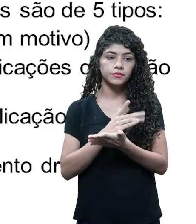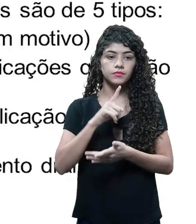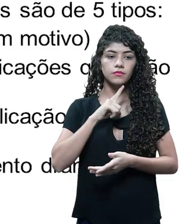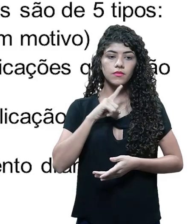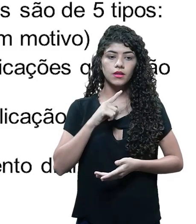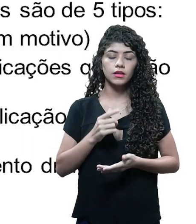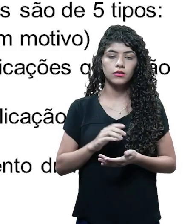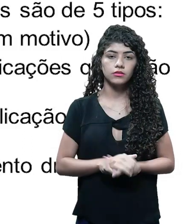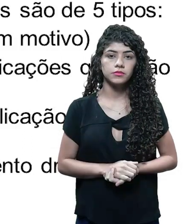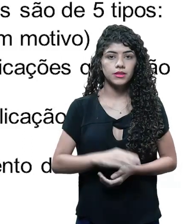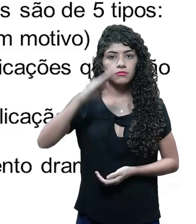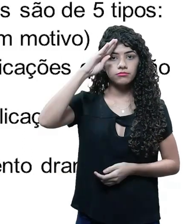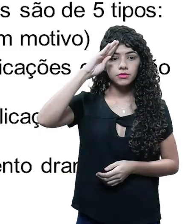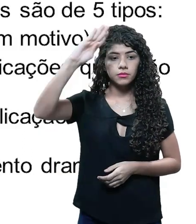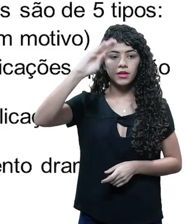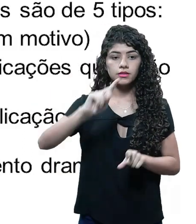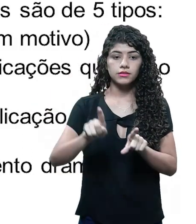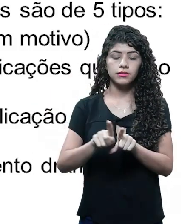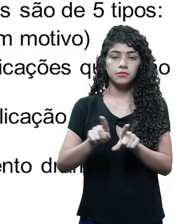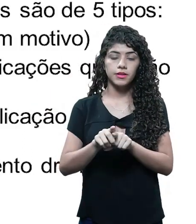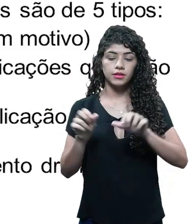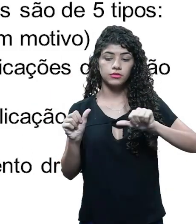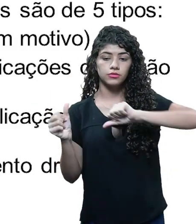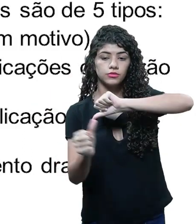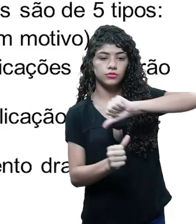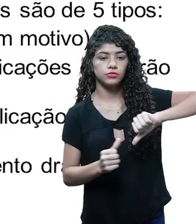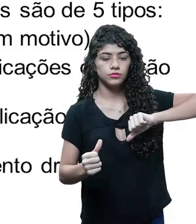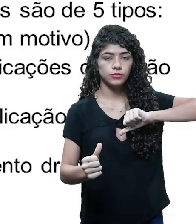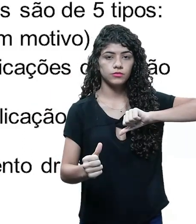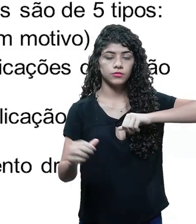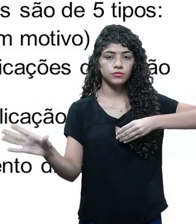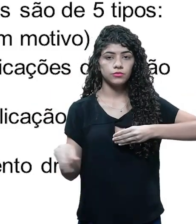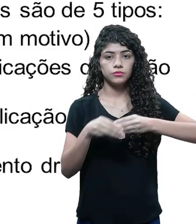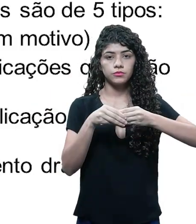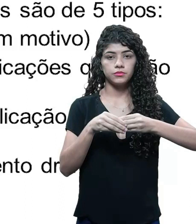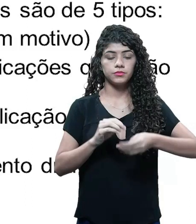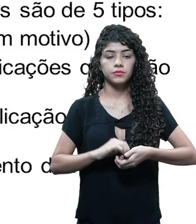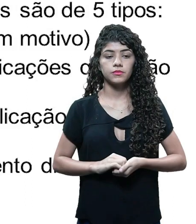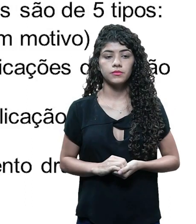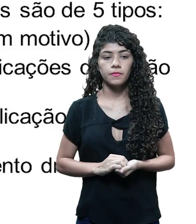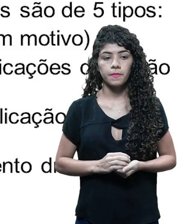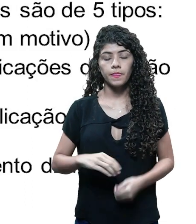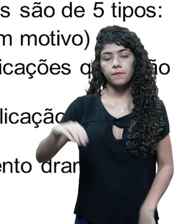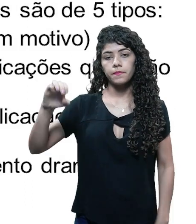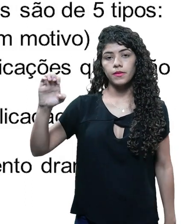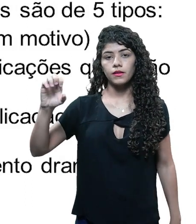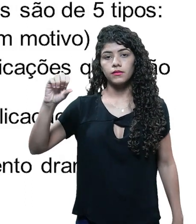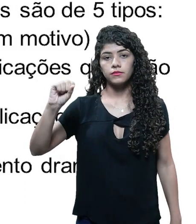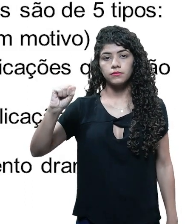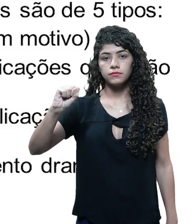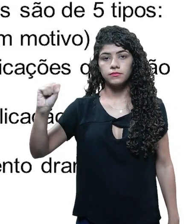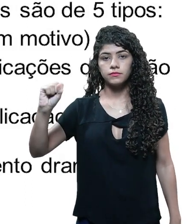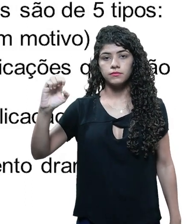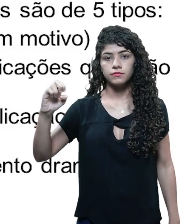Existem as cenas essenciais e as cenas de transição ou de integração. As essenciais